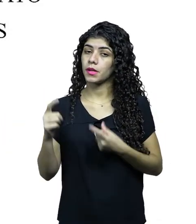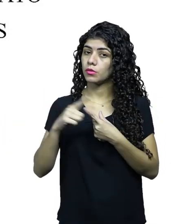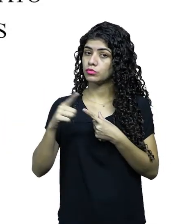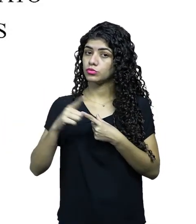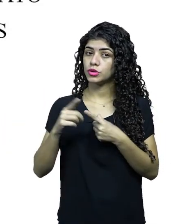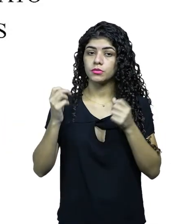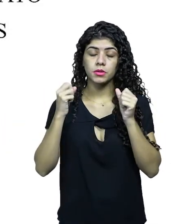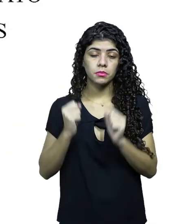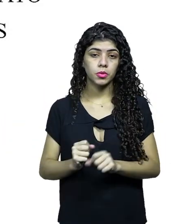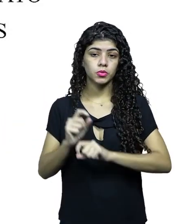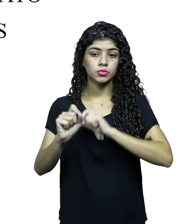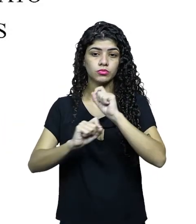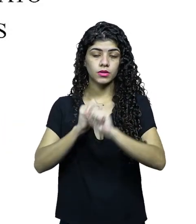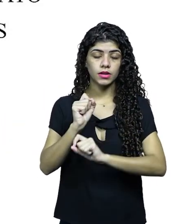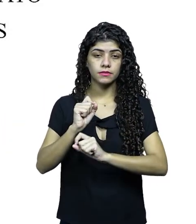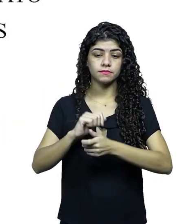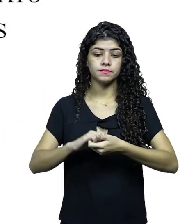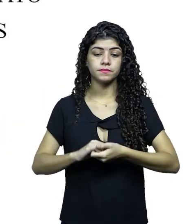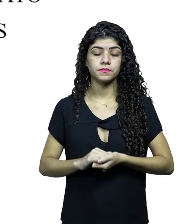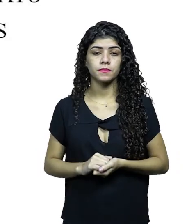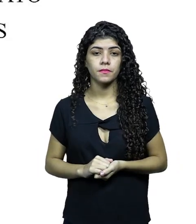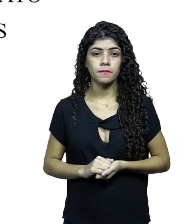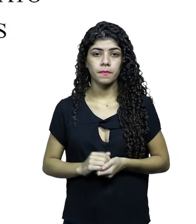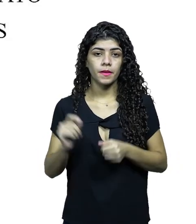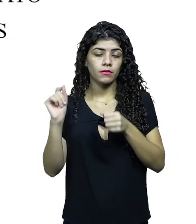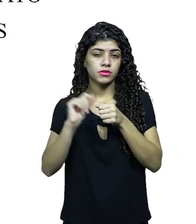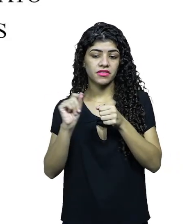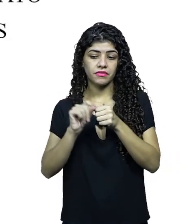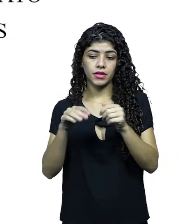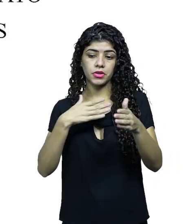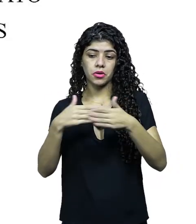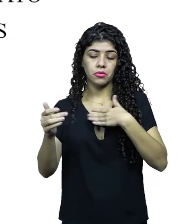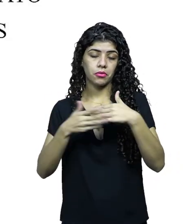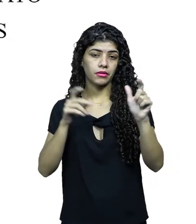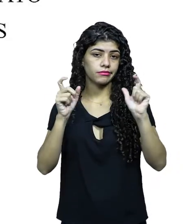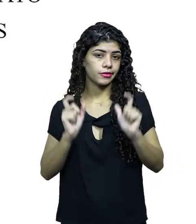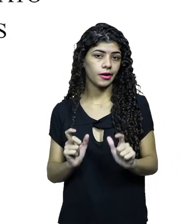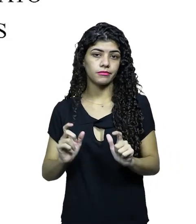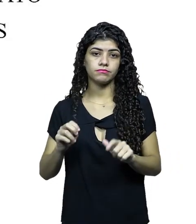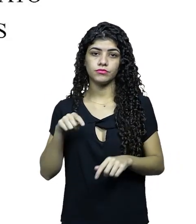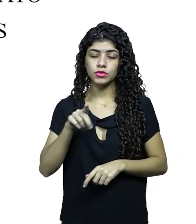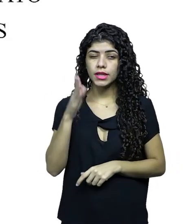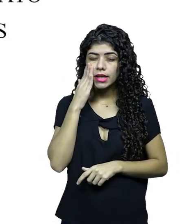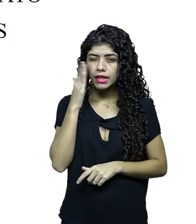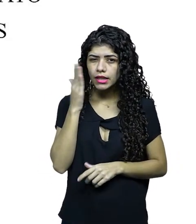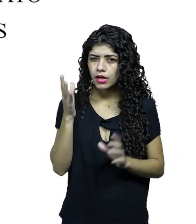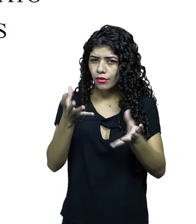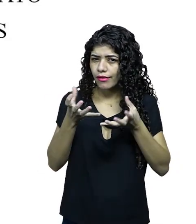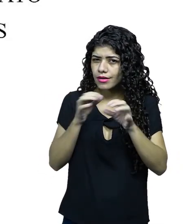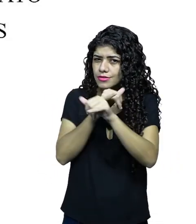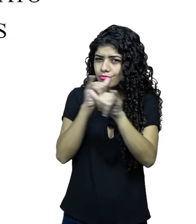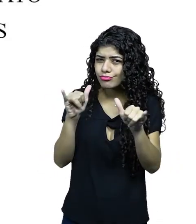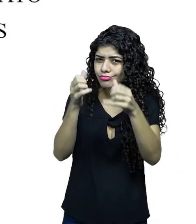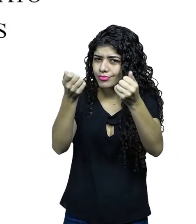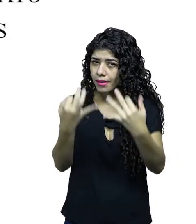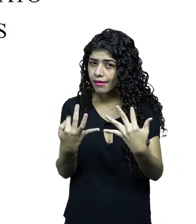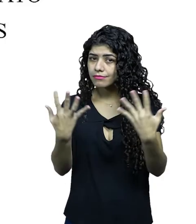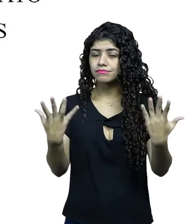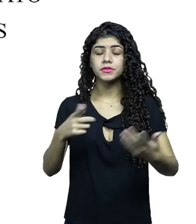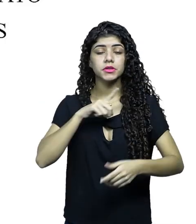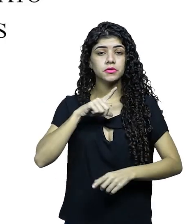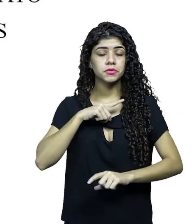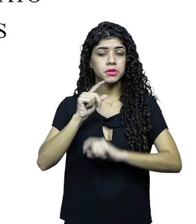né? Ele é um formato. Ele pode ser feito em qualquer lugar. Você está entendendo o que querendo dizer?